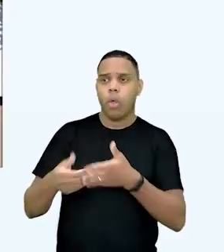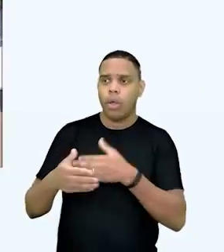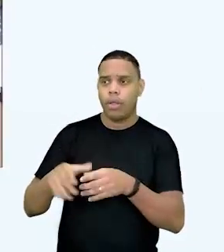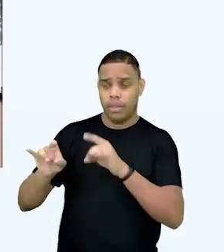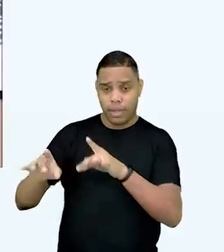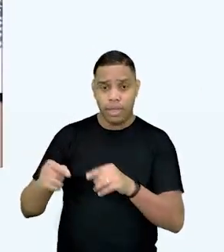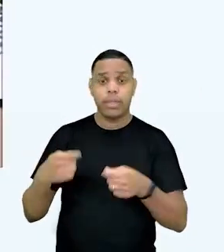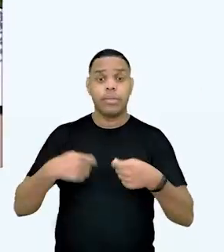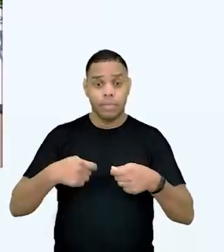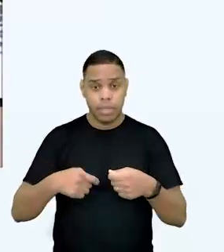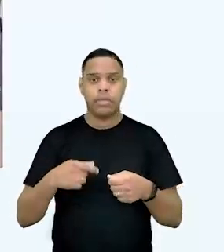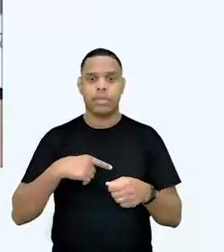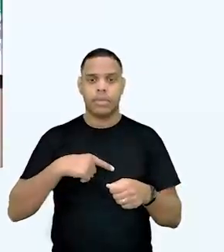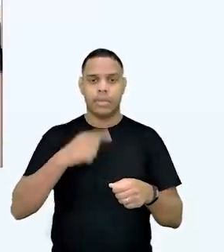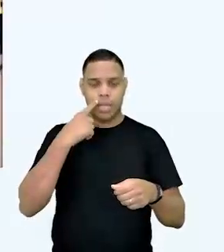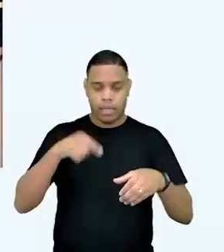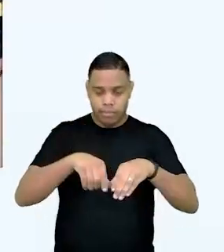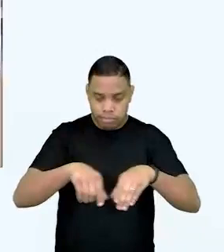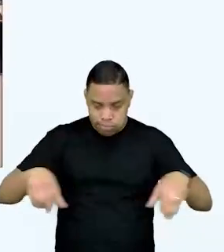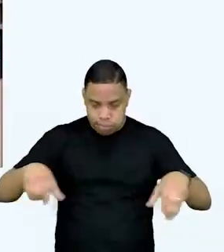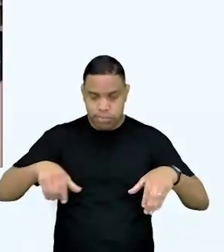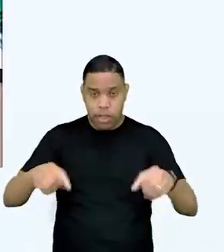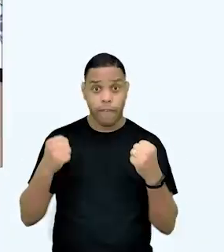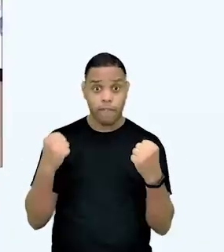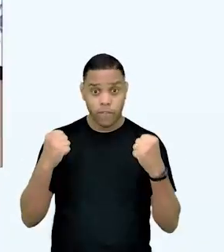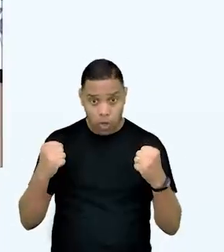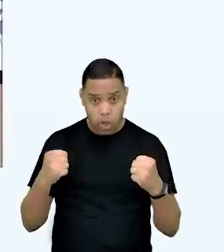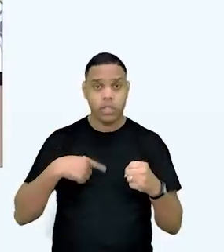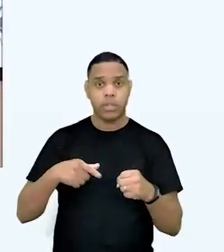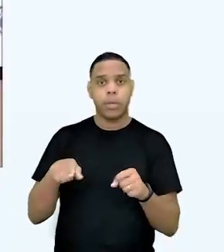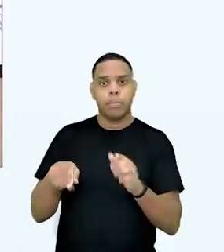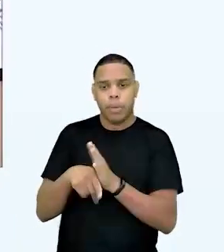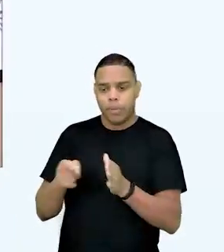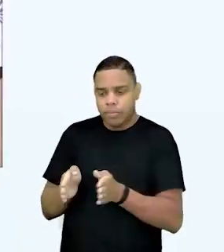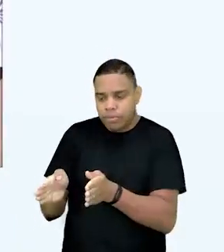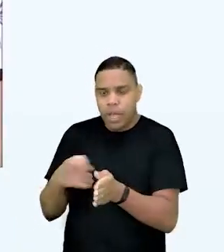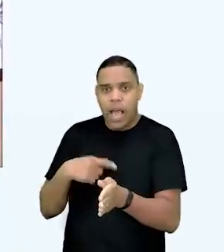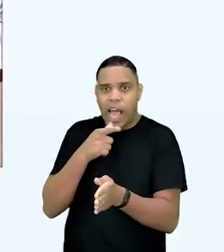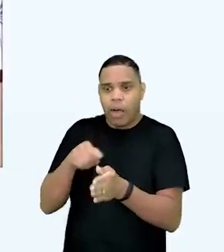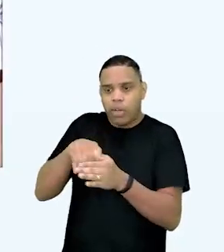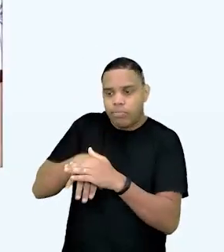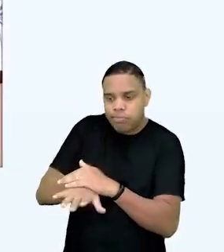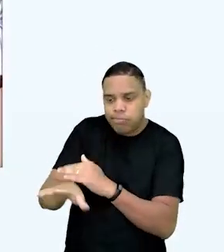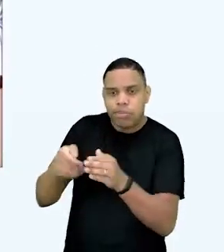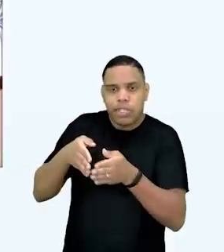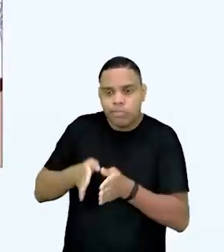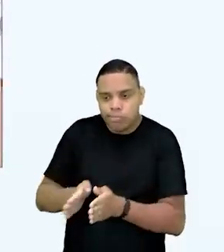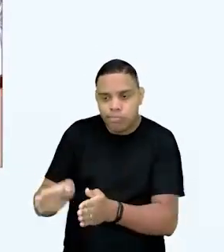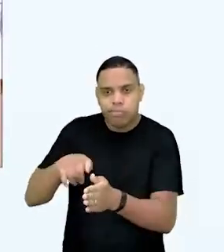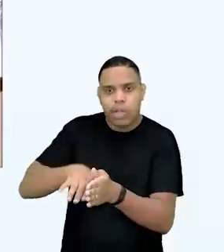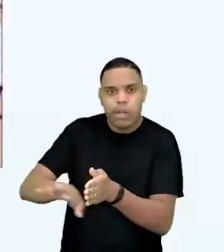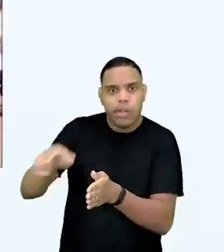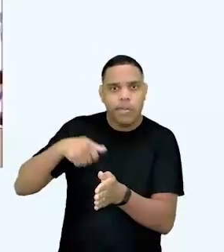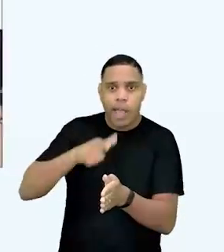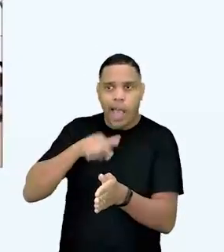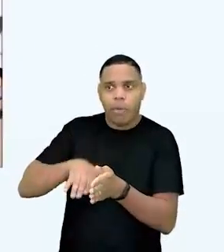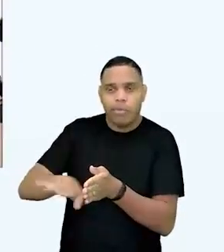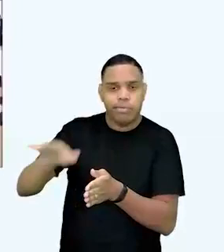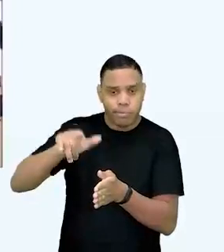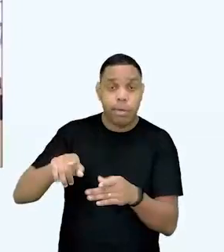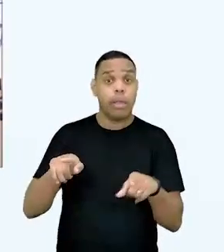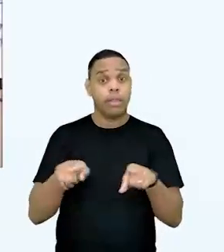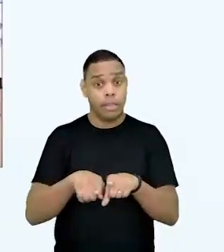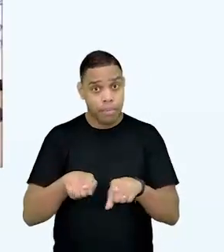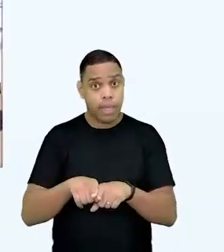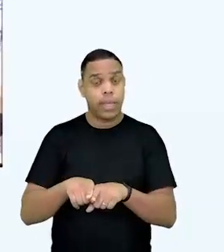qualquer técnica, você tem que fazer uma fundação muito bem feita, com uma drenagem muito bem feita, para a umidade não vir por baixo. Sim. E